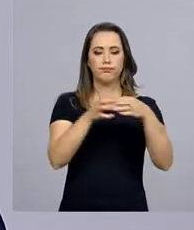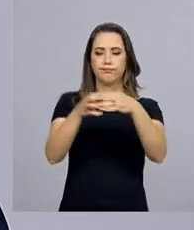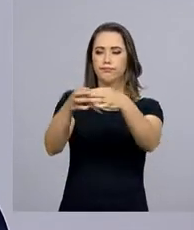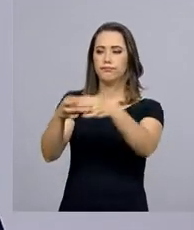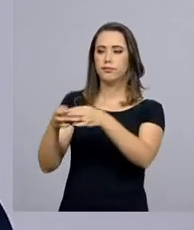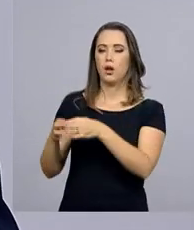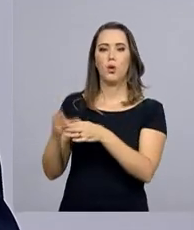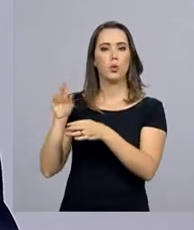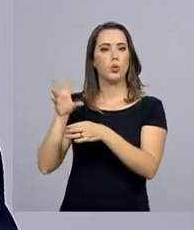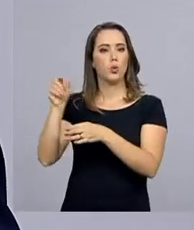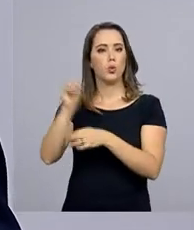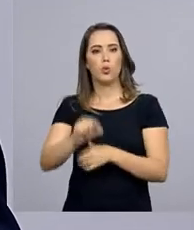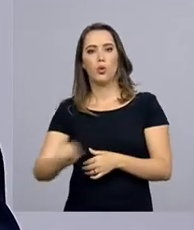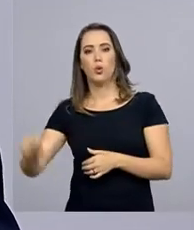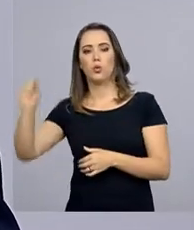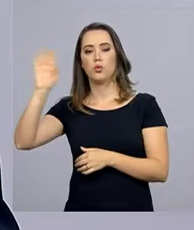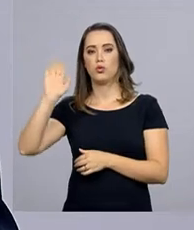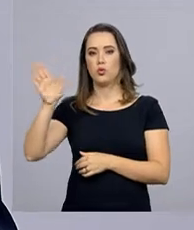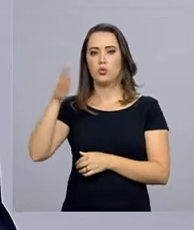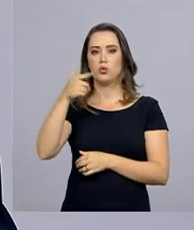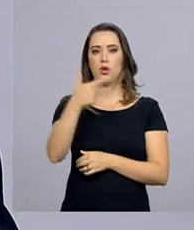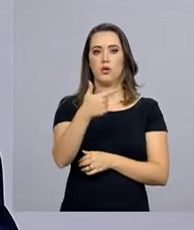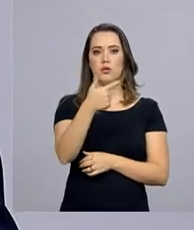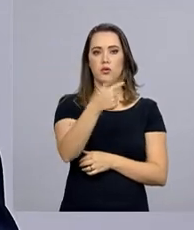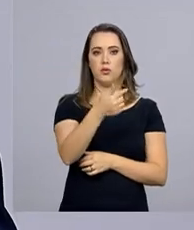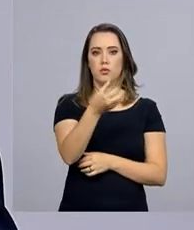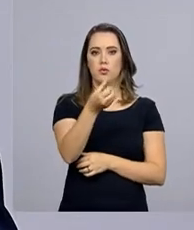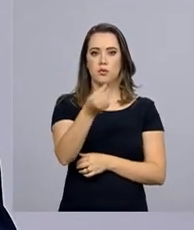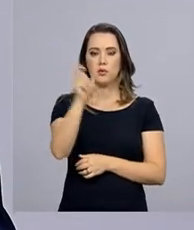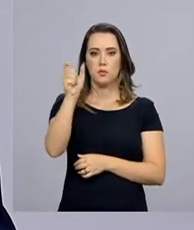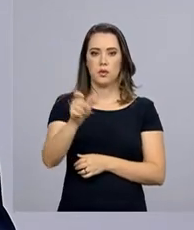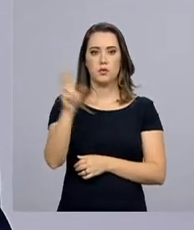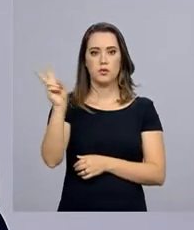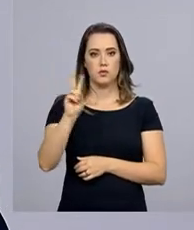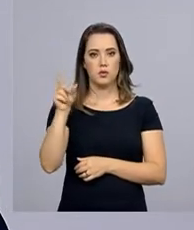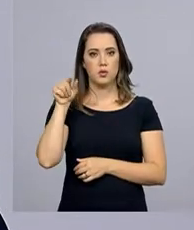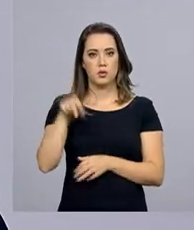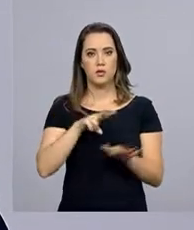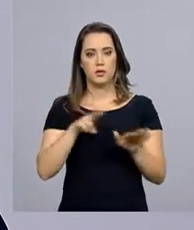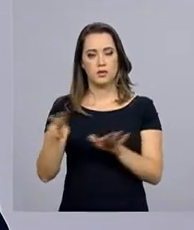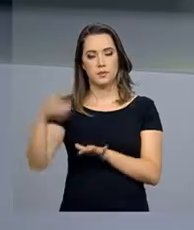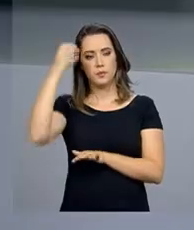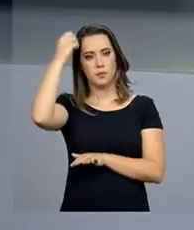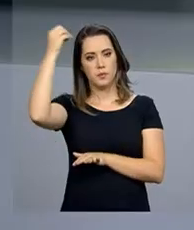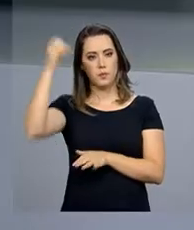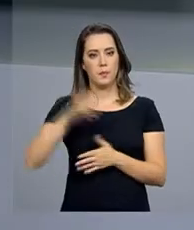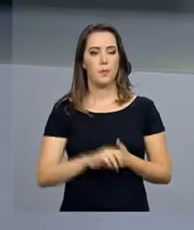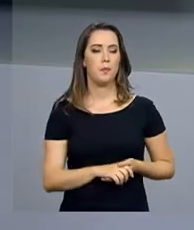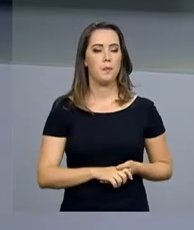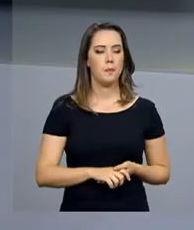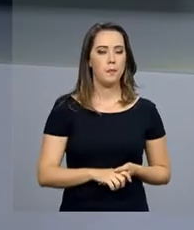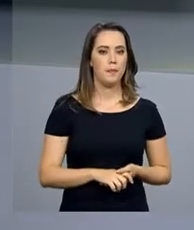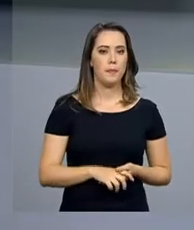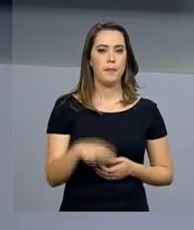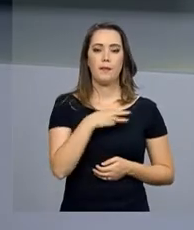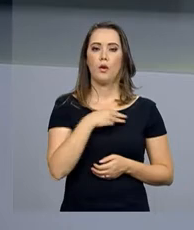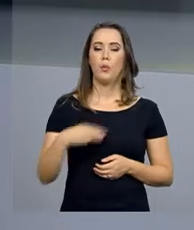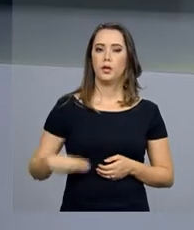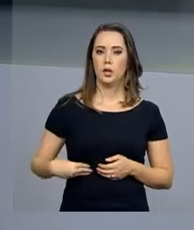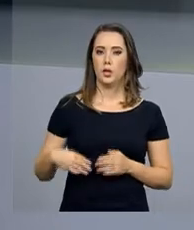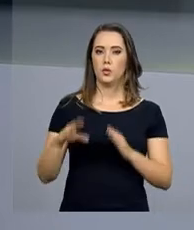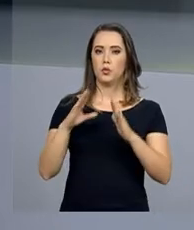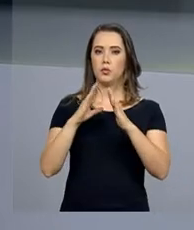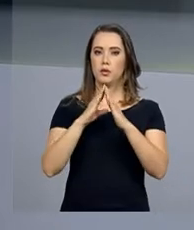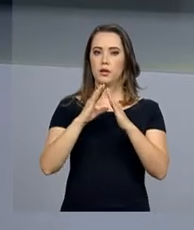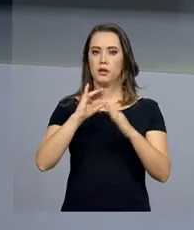Ao todo, 276 venezuelanos vão para outras cidades nesta semana. O ministro-chefe da Casa Civil, Eliseu